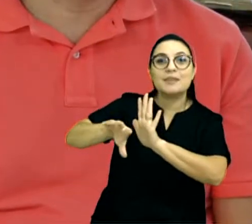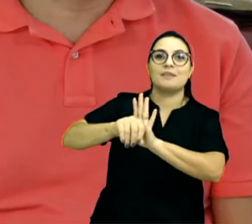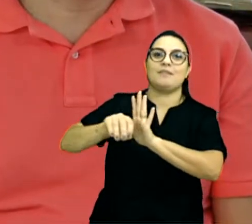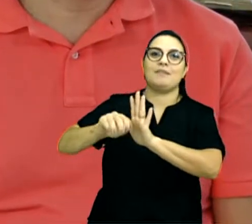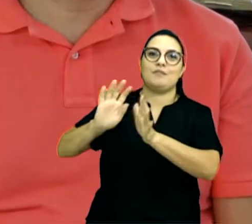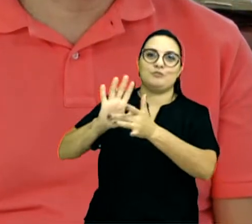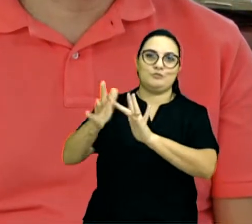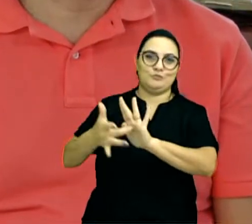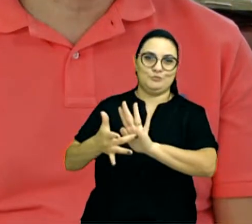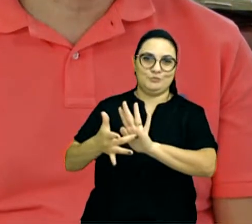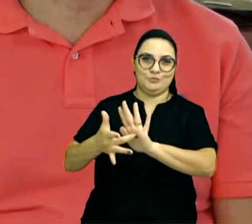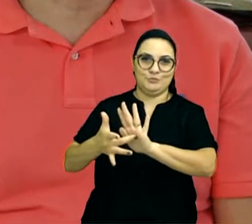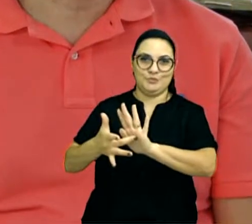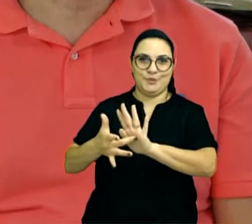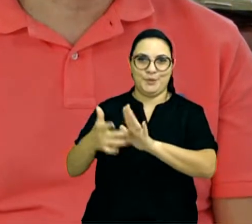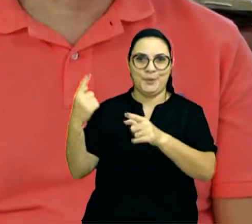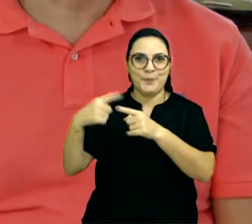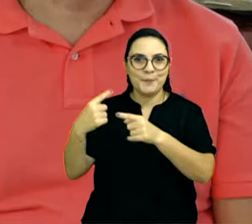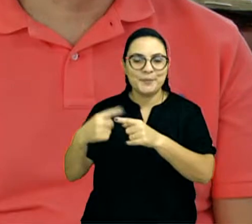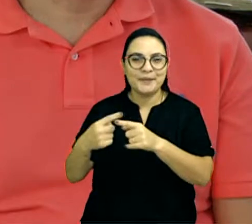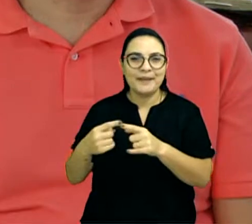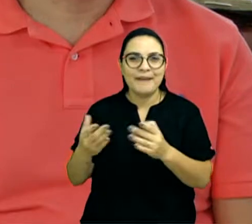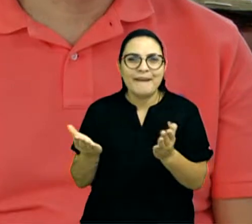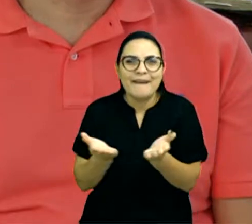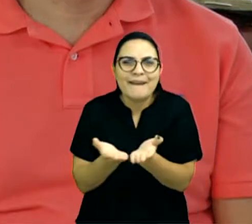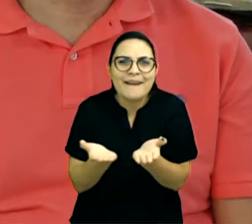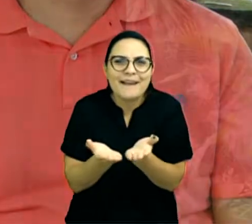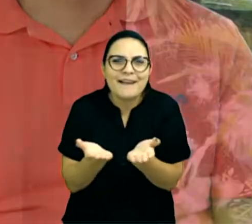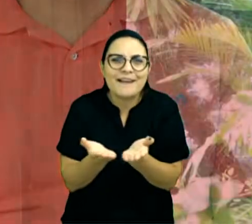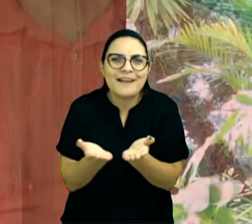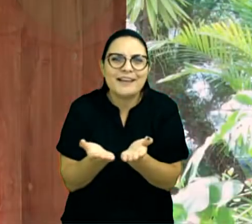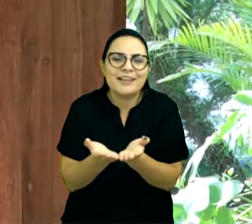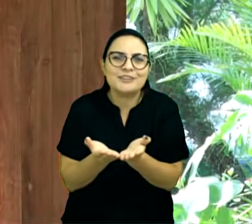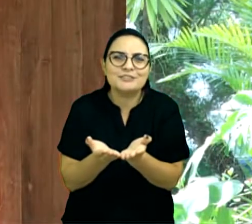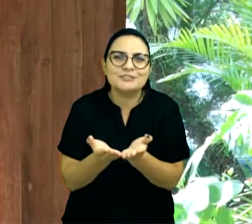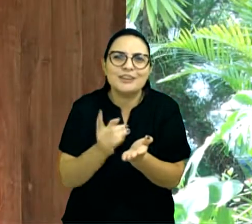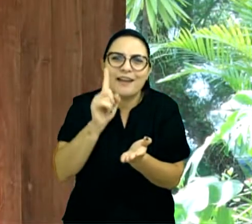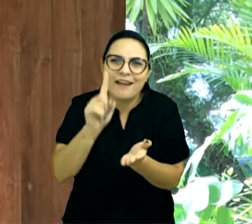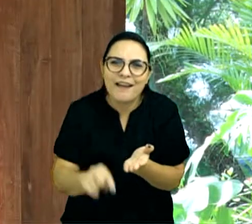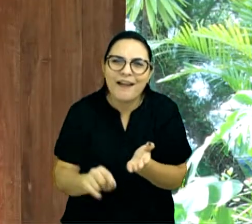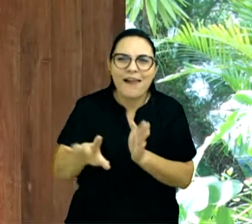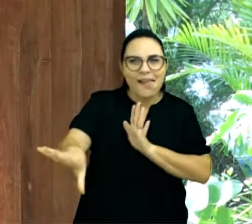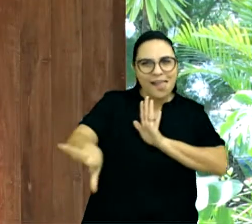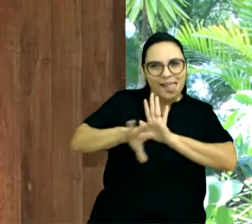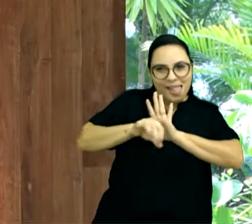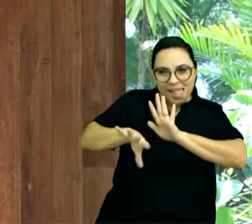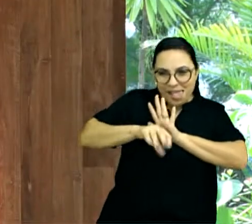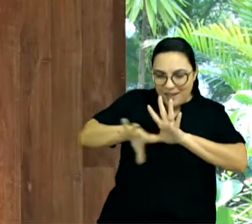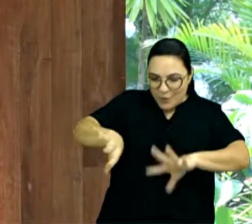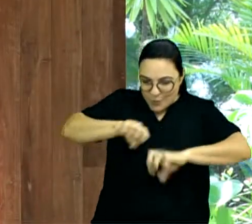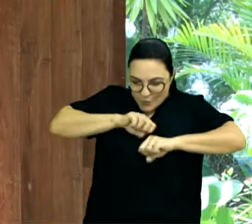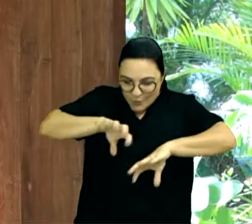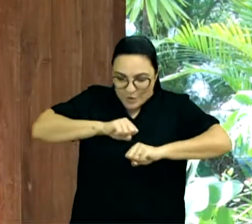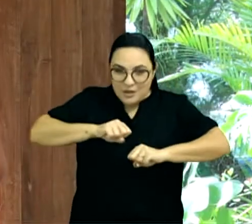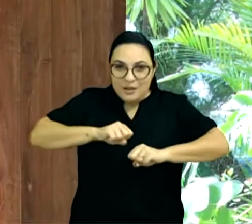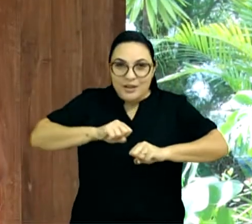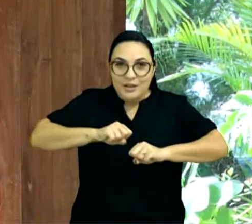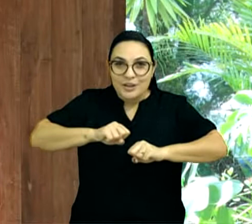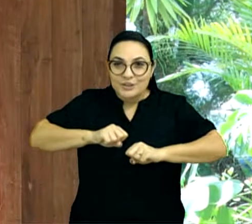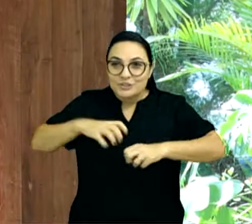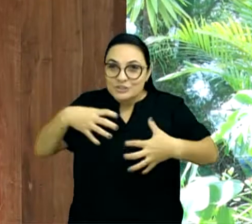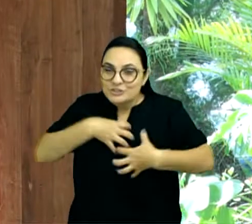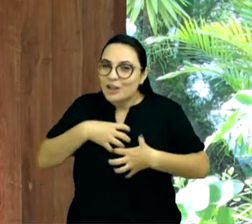A vida cristã, ela nada mais é, do que, imitar o Mestre, imitar a Cristo.